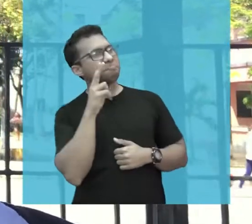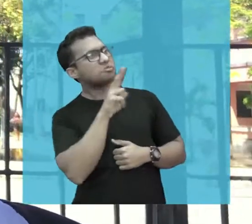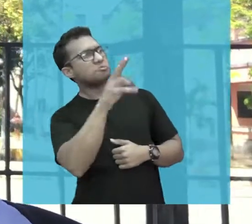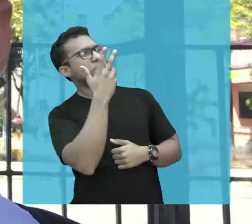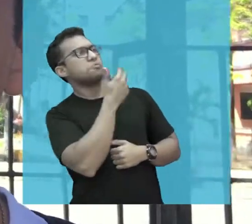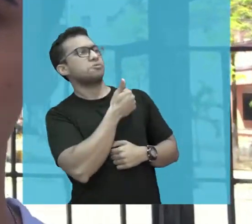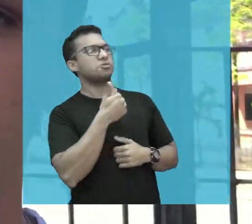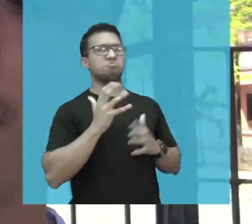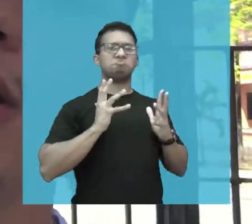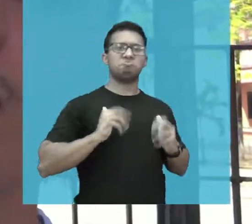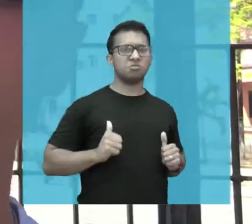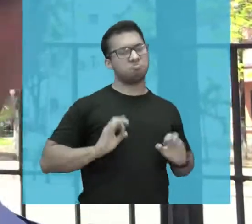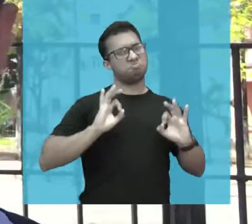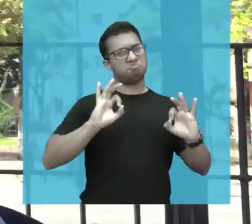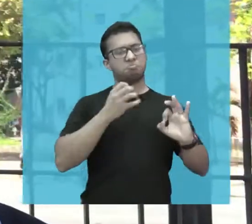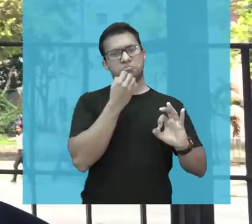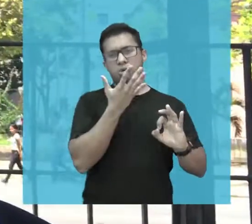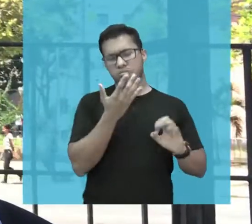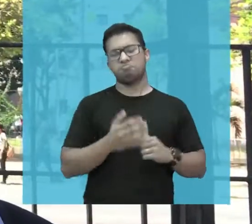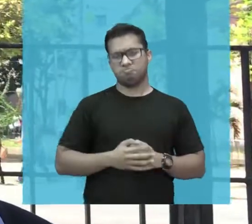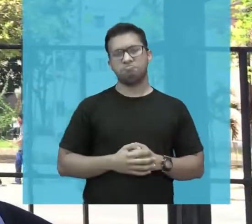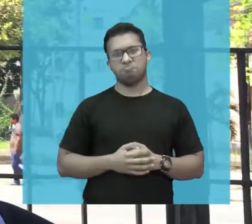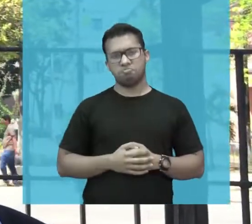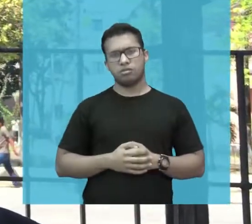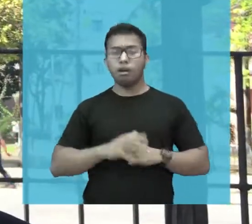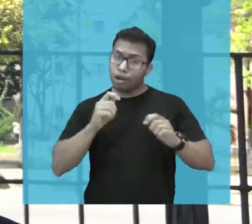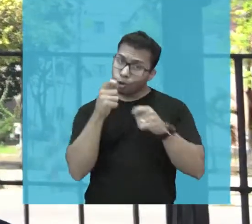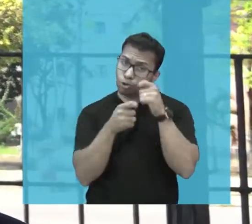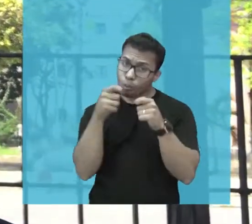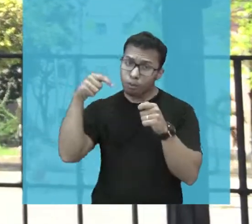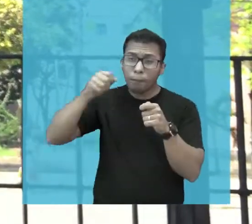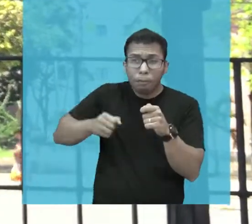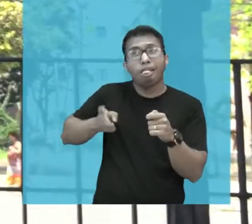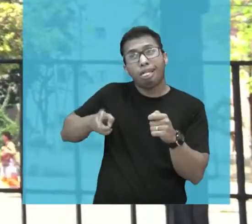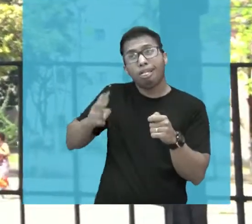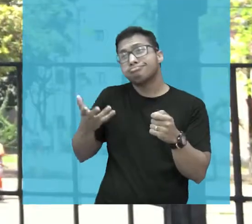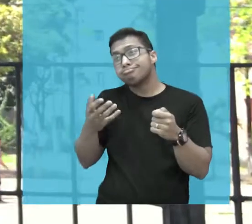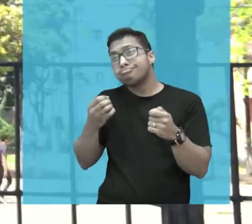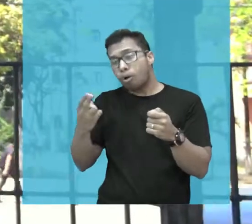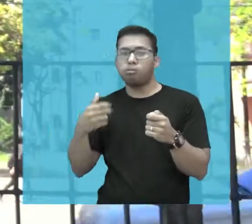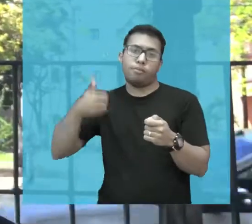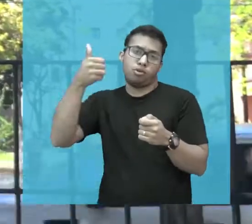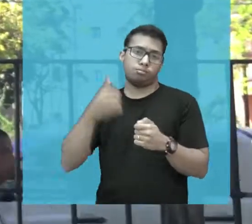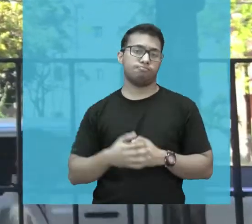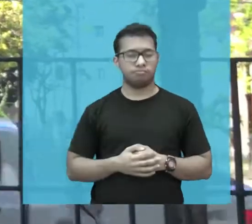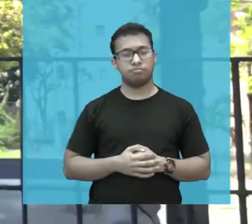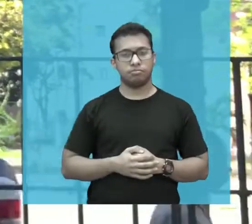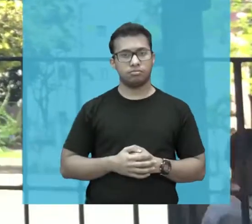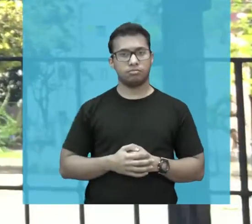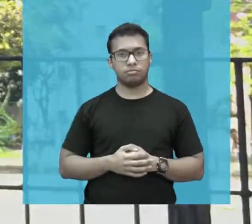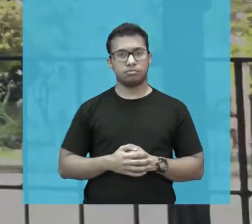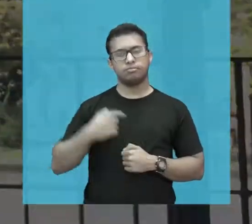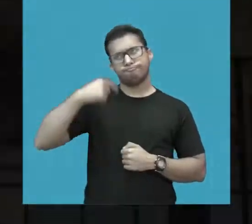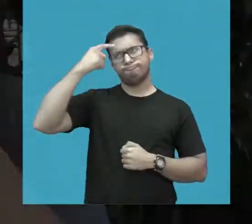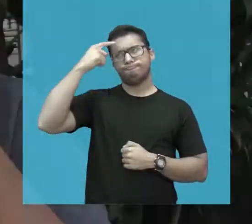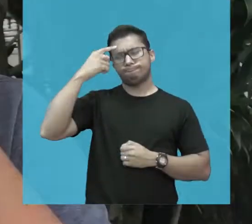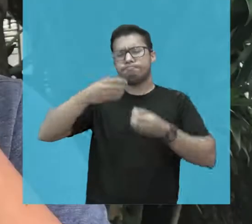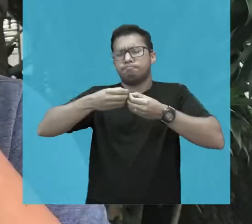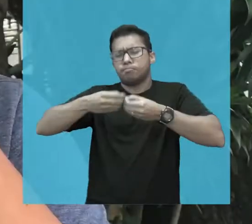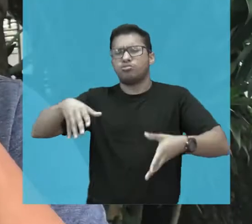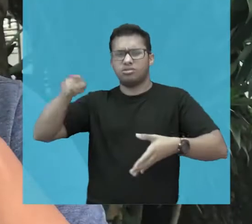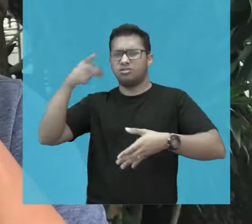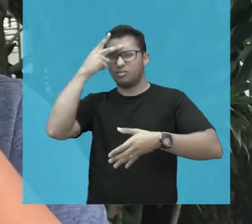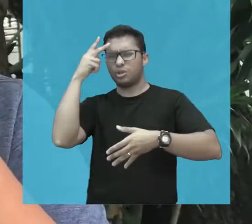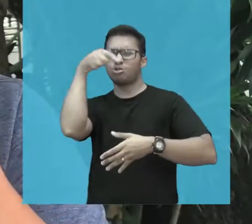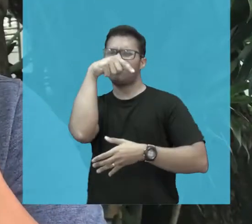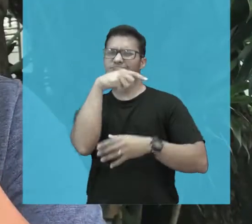lá elas vão ter uma vista melhor e tal, e isso pode até continuar a mesma coisa ou até melhorar a economia do local. Eu acho